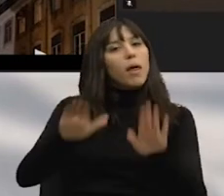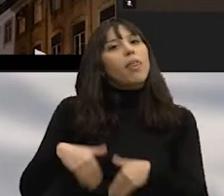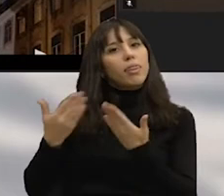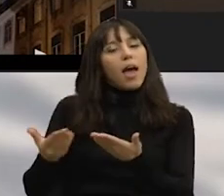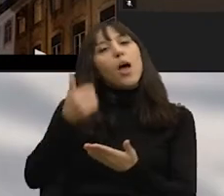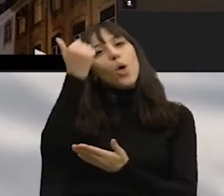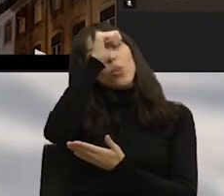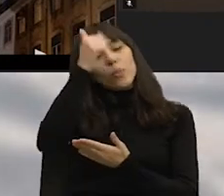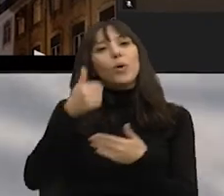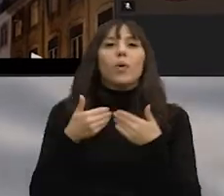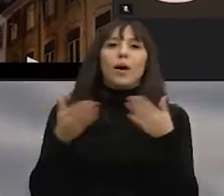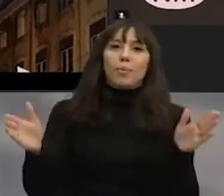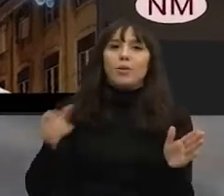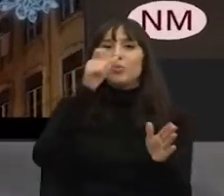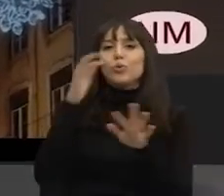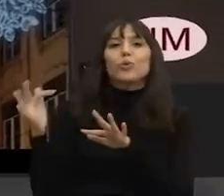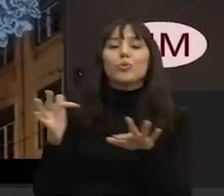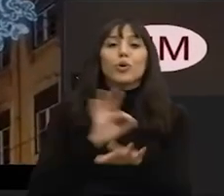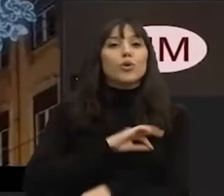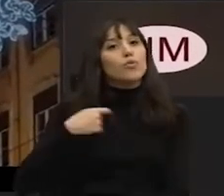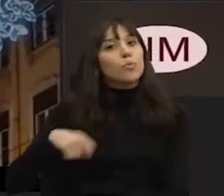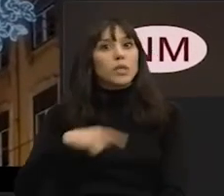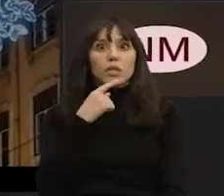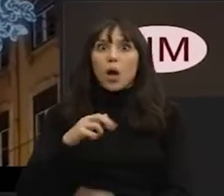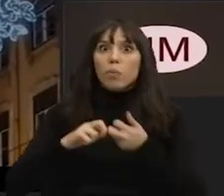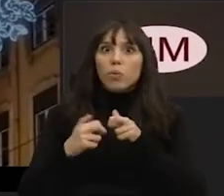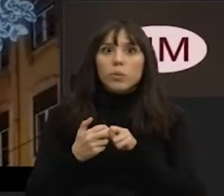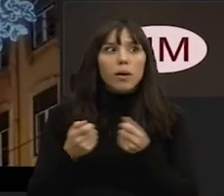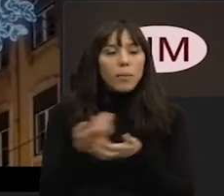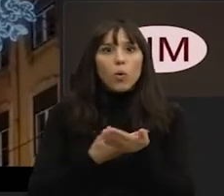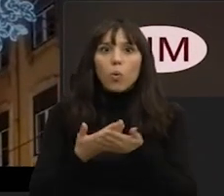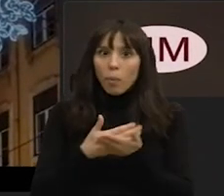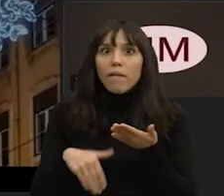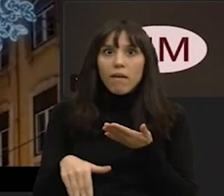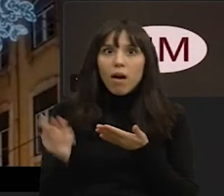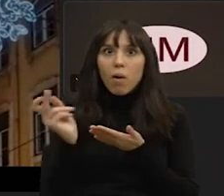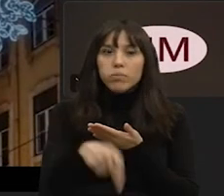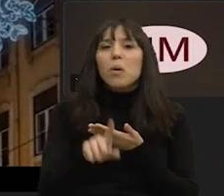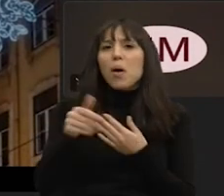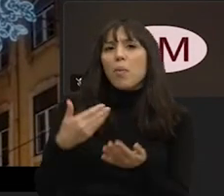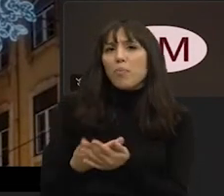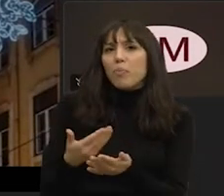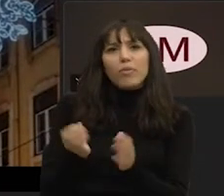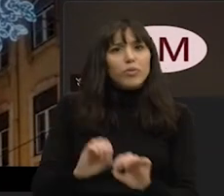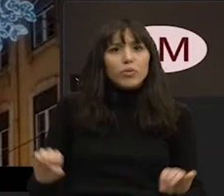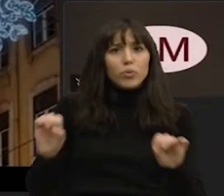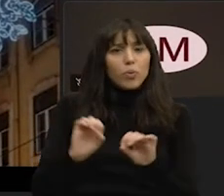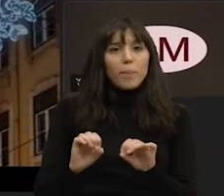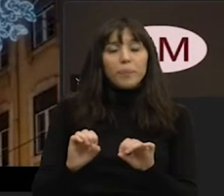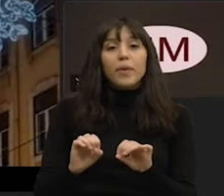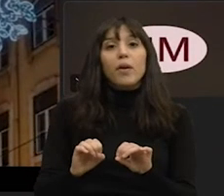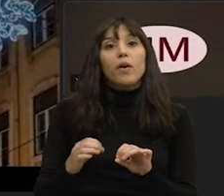domingo por mês, o Sr. Presidente alertou para o colapso económico iminente. E estes factos não são comprovados, por exemplo,